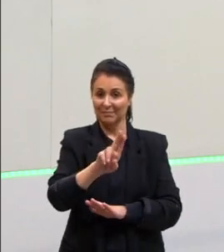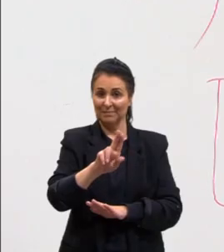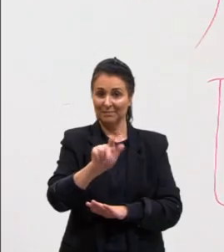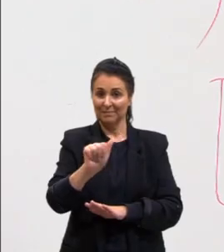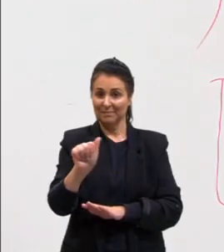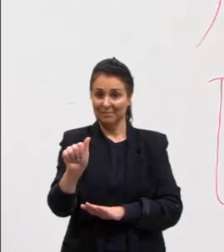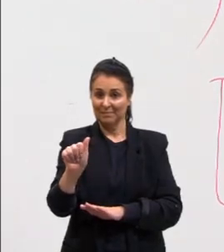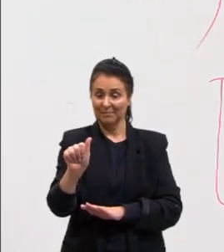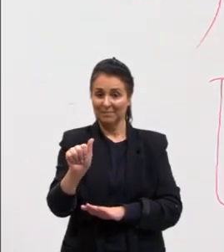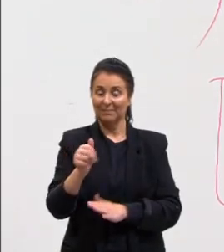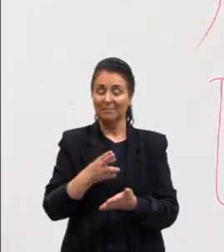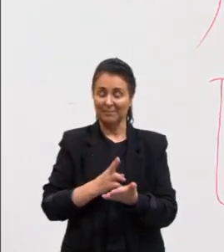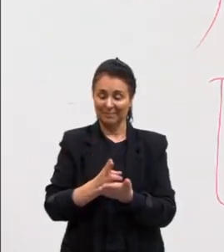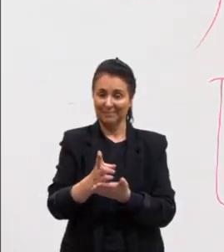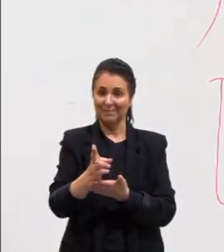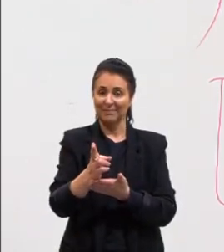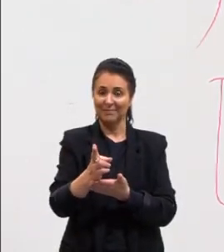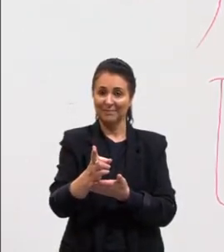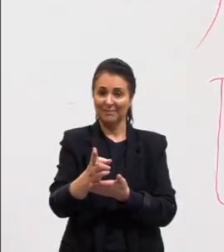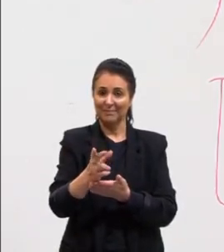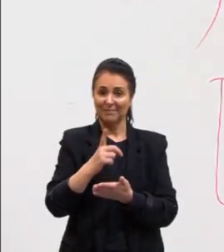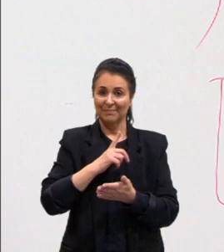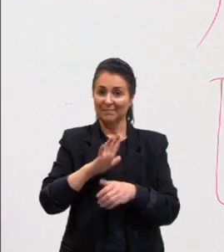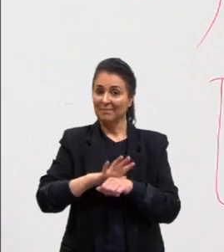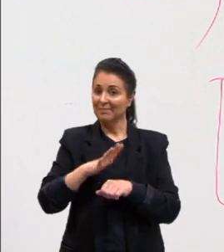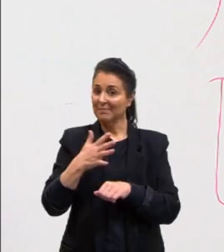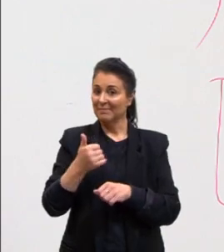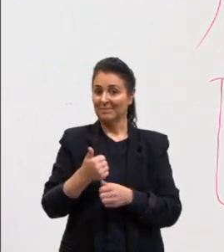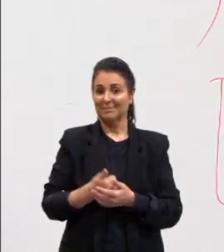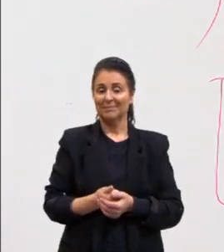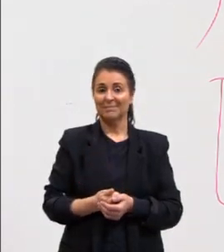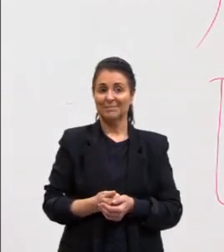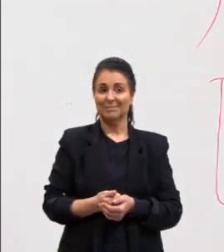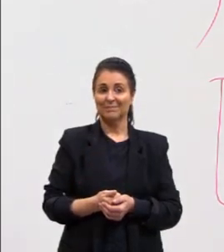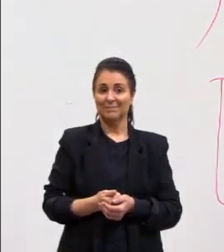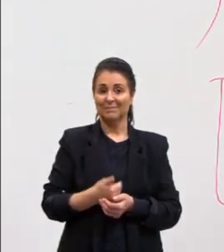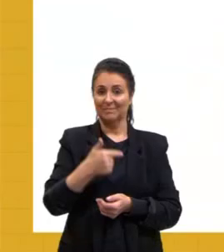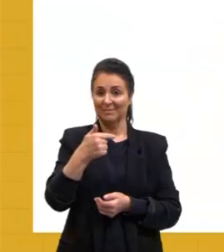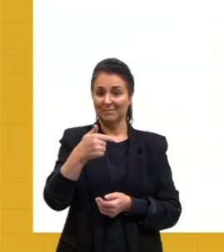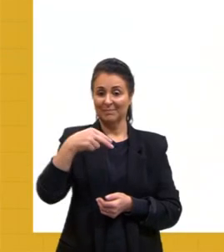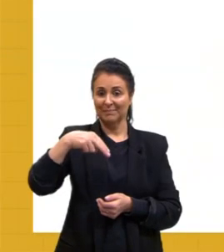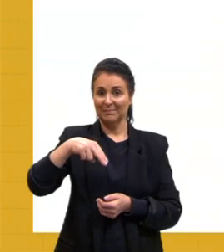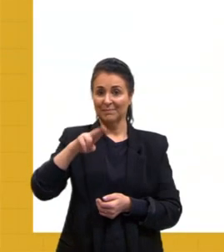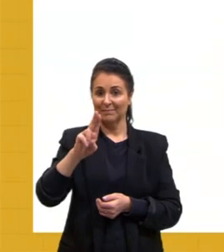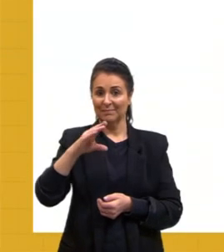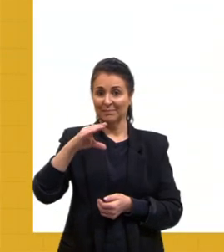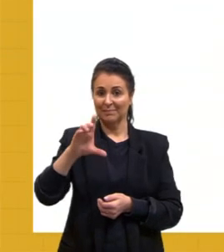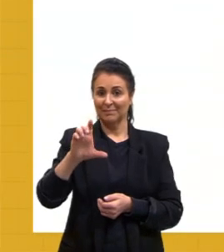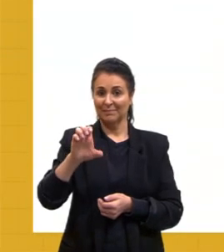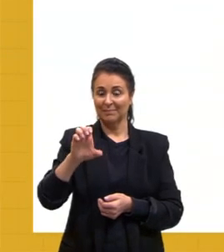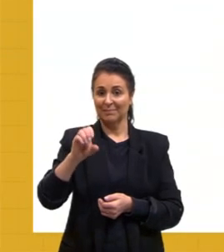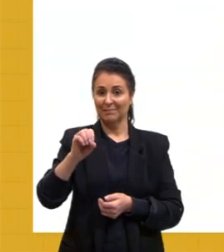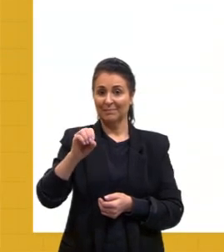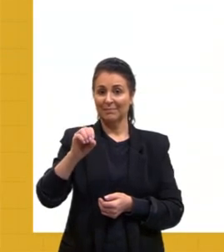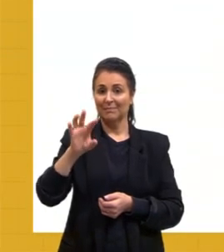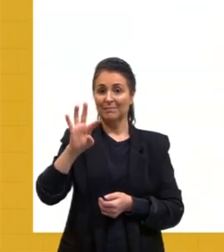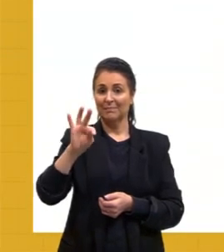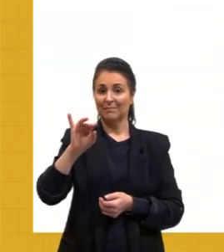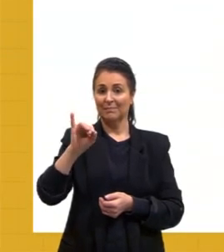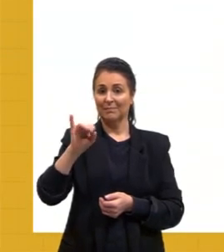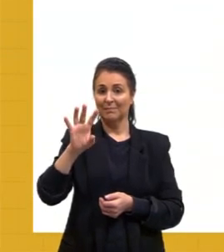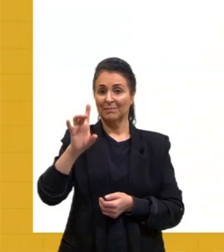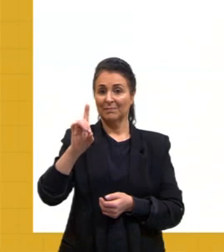Vai continuar. Então, vai ter até mais, ó. 7 nucleotídeos. E a letra E, a última,